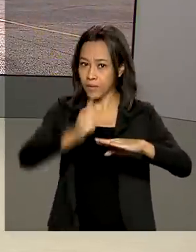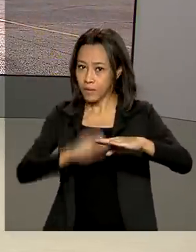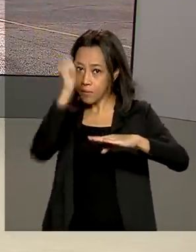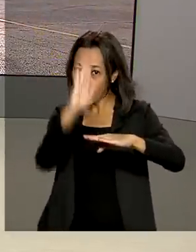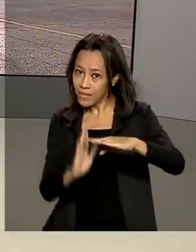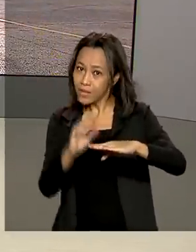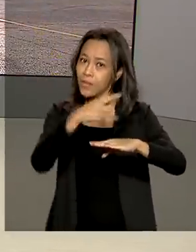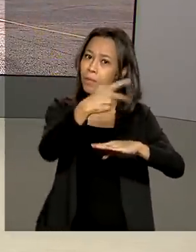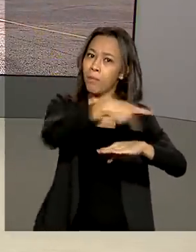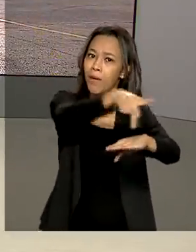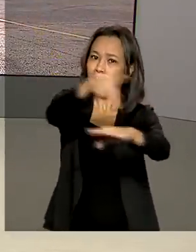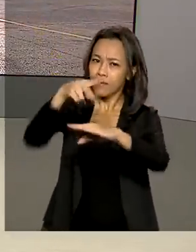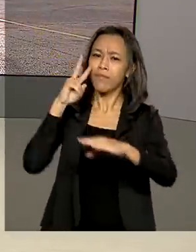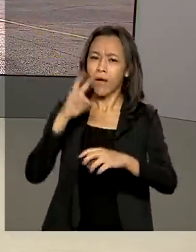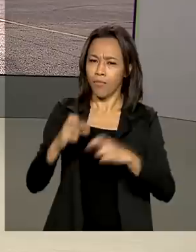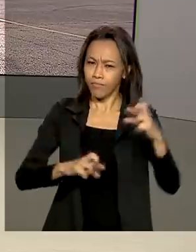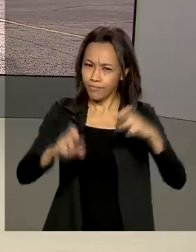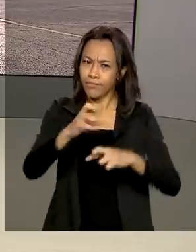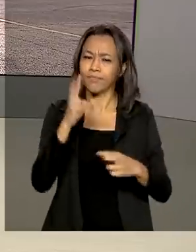Boiunga. Oi Cláudia, bom dia!